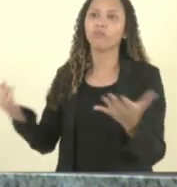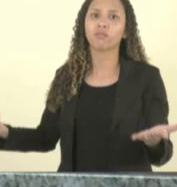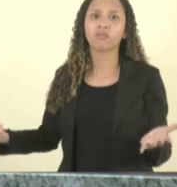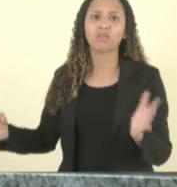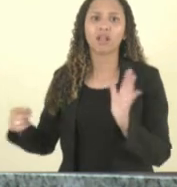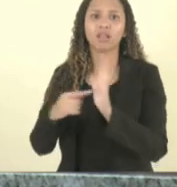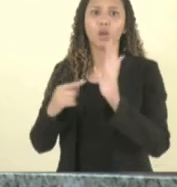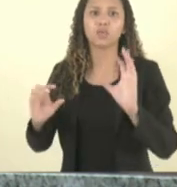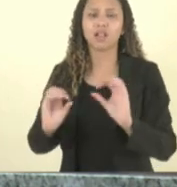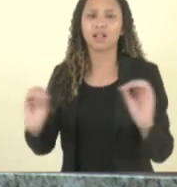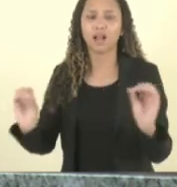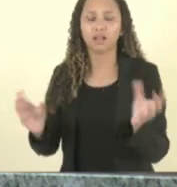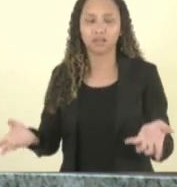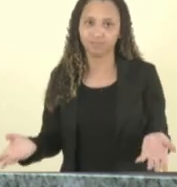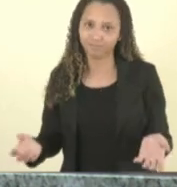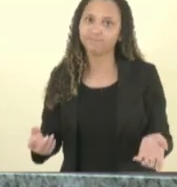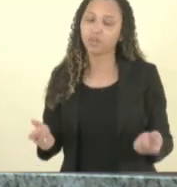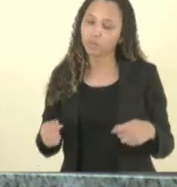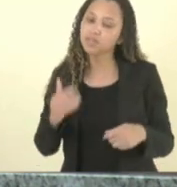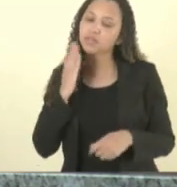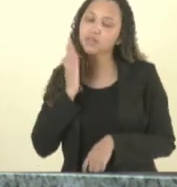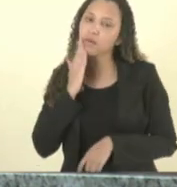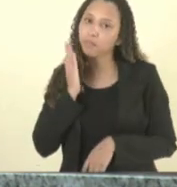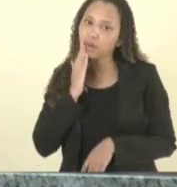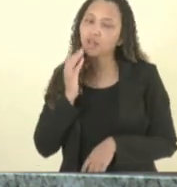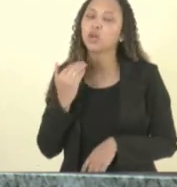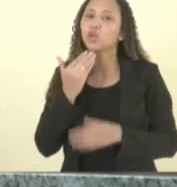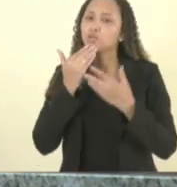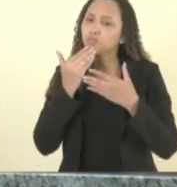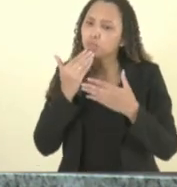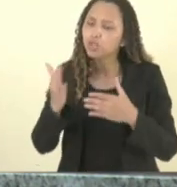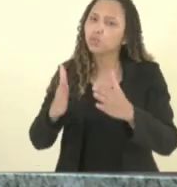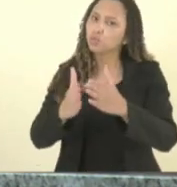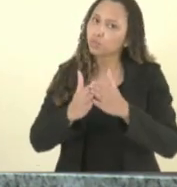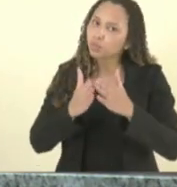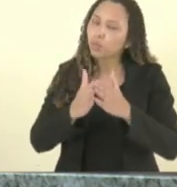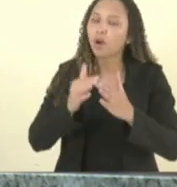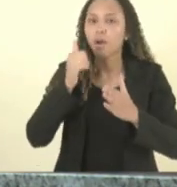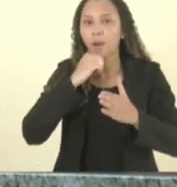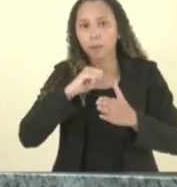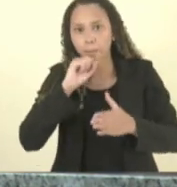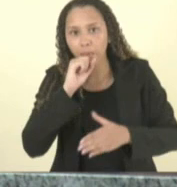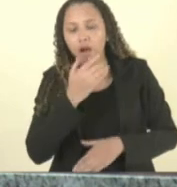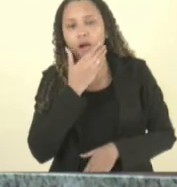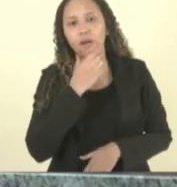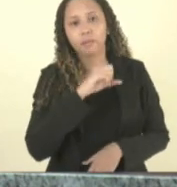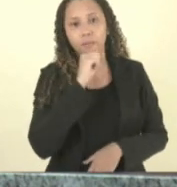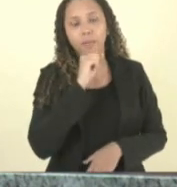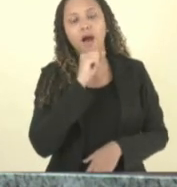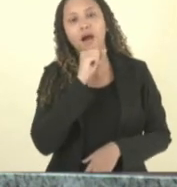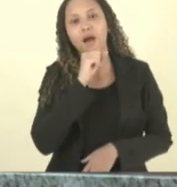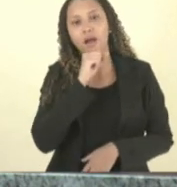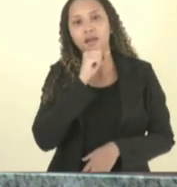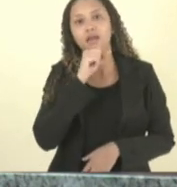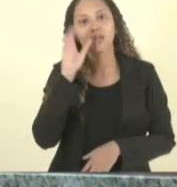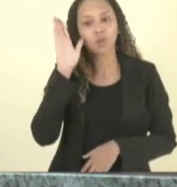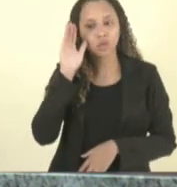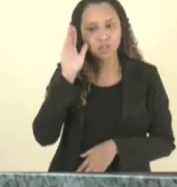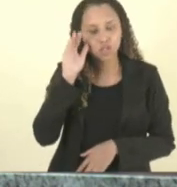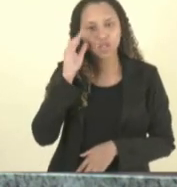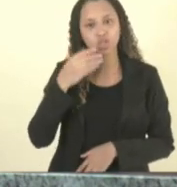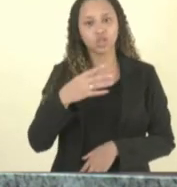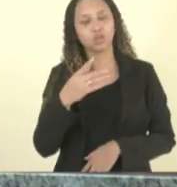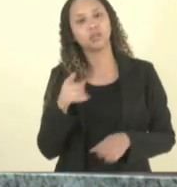então nós clamamos para que os pais que nos ouçam aqui que nos ouvem aqui estão presencial